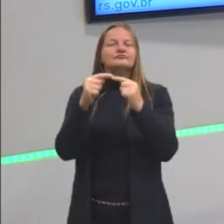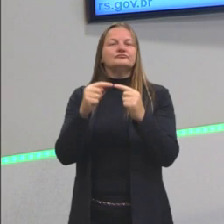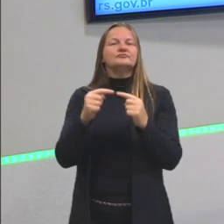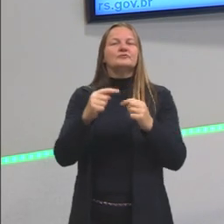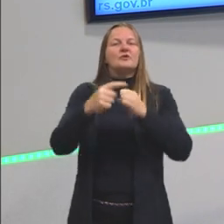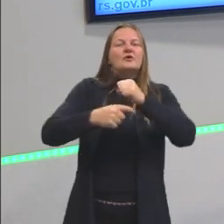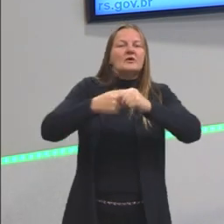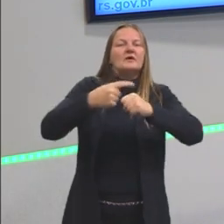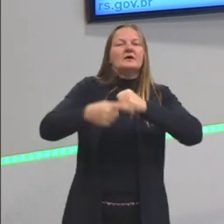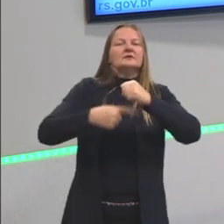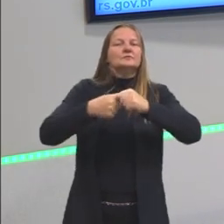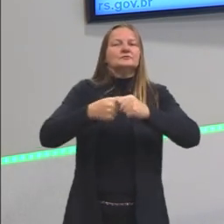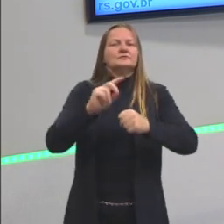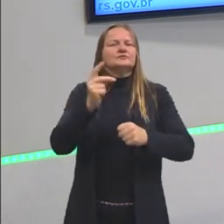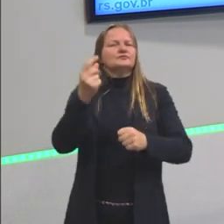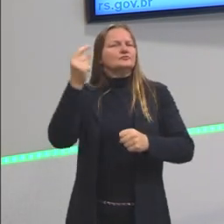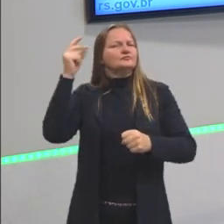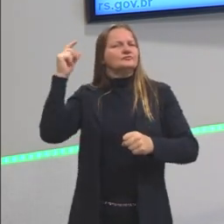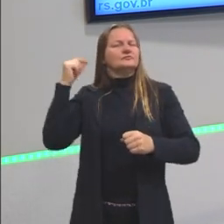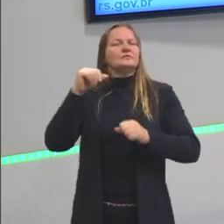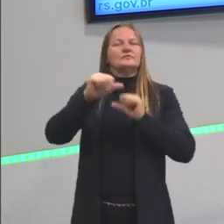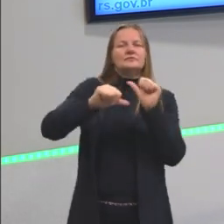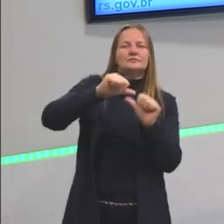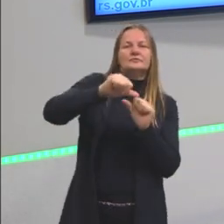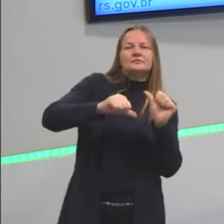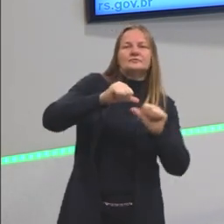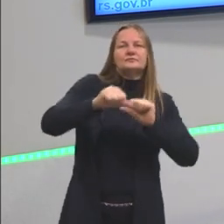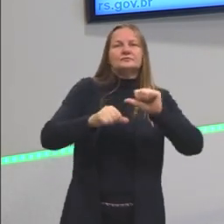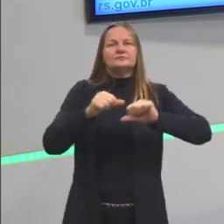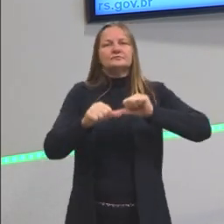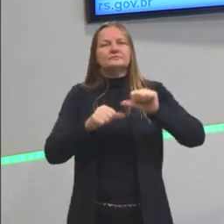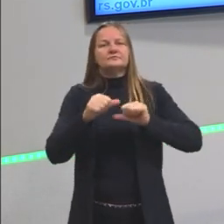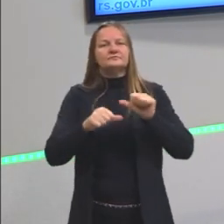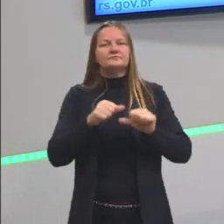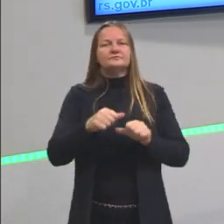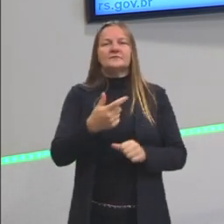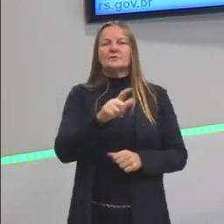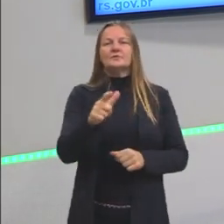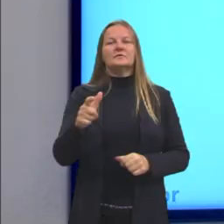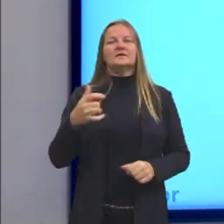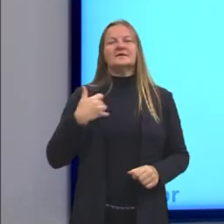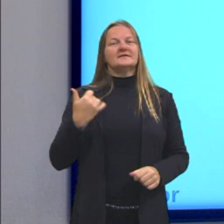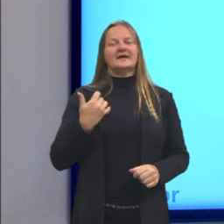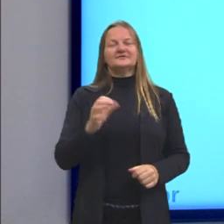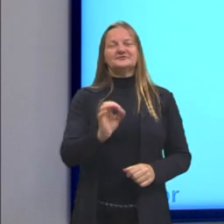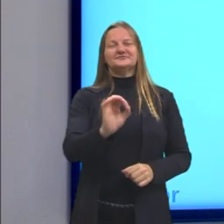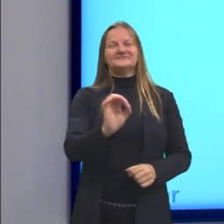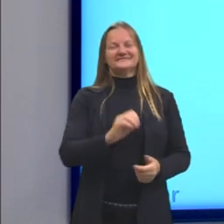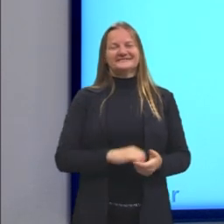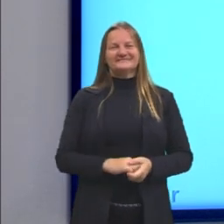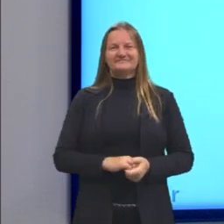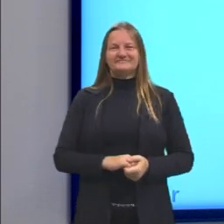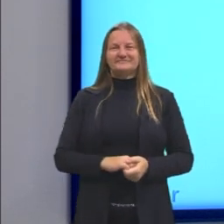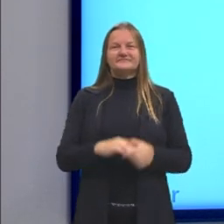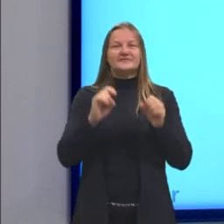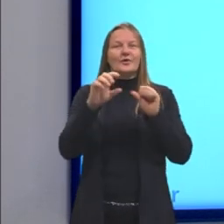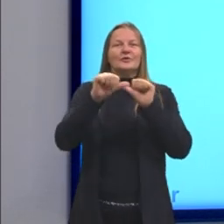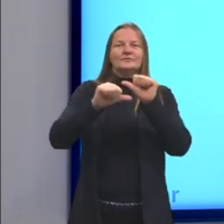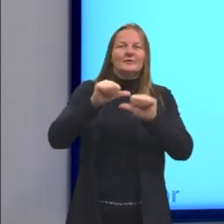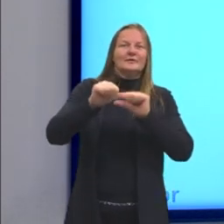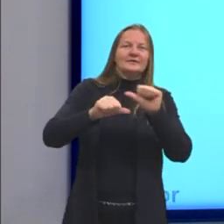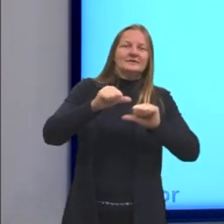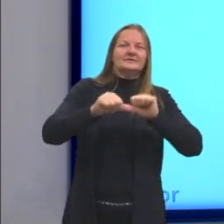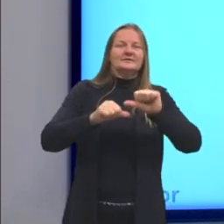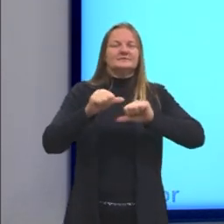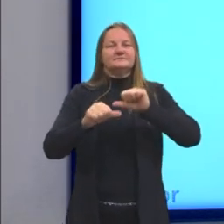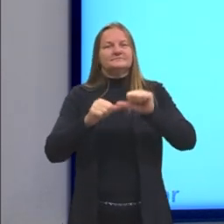de muito tempo atrás. Aliás, eles só vão se transformando. Por isso que a gente diz que eles não têm idade. Ele apenas se transforma, às vezes,